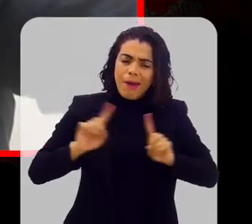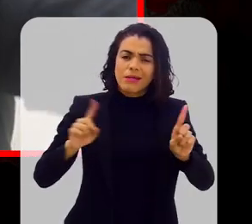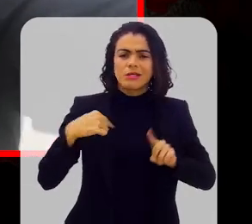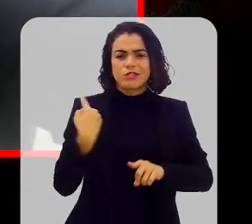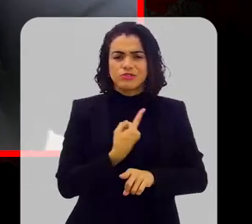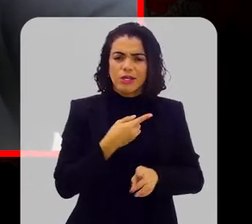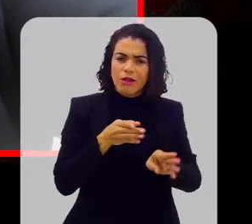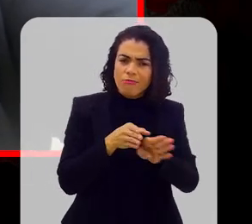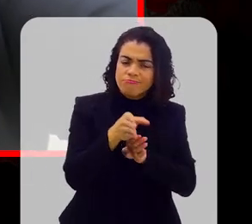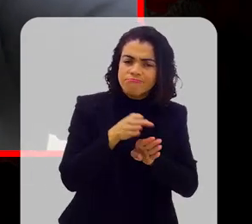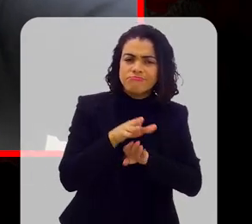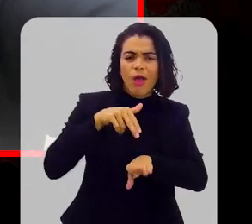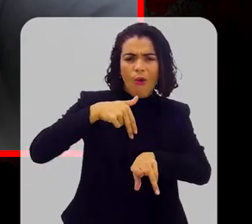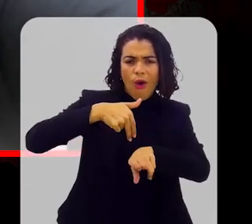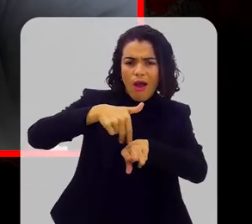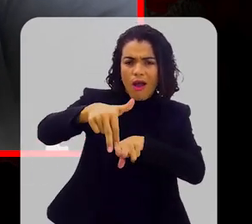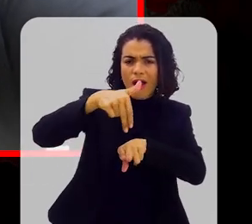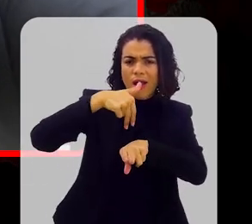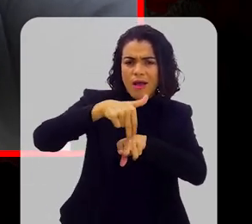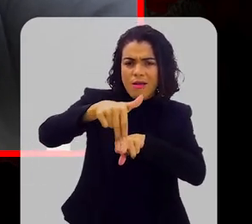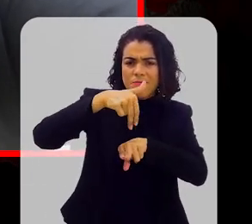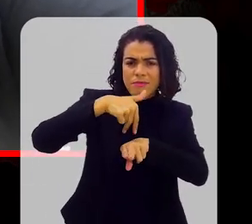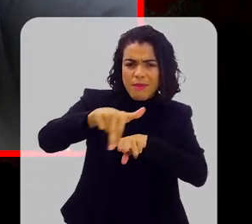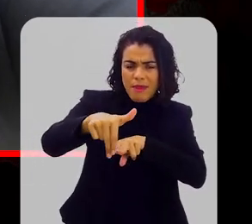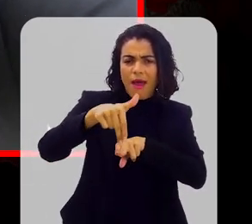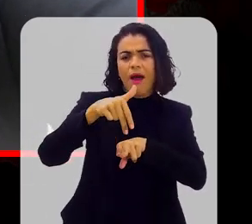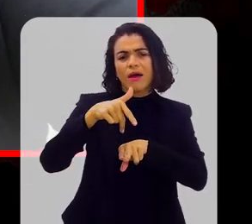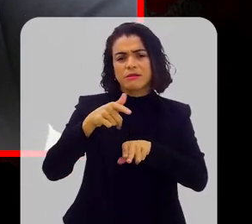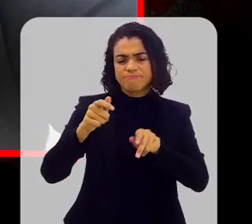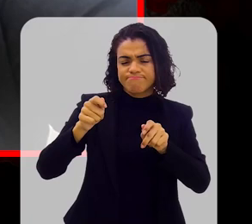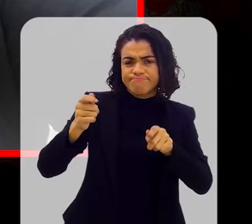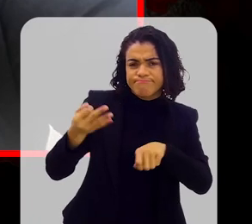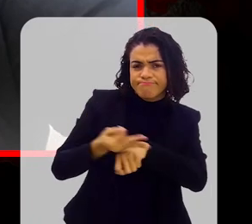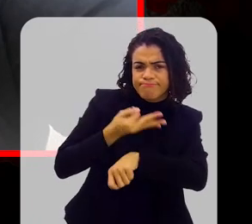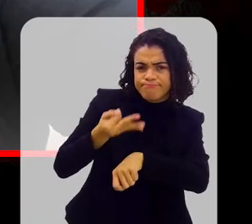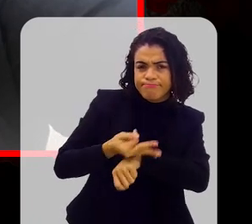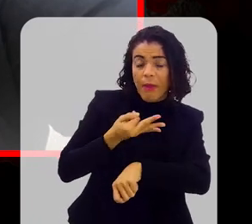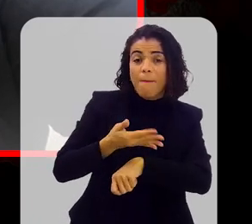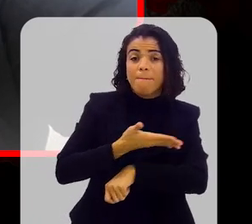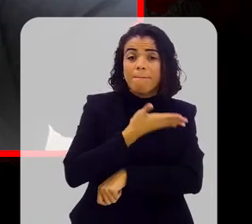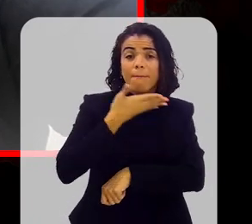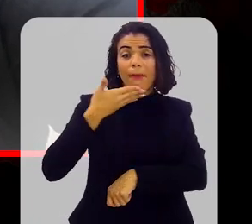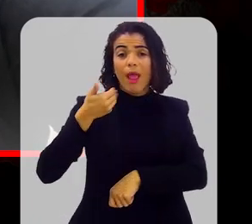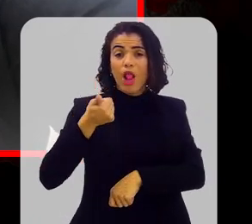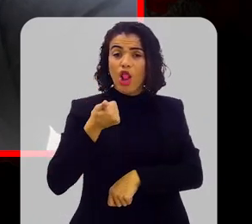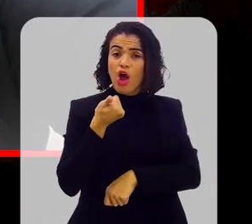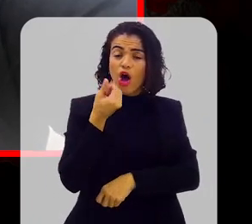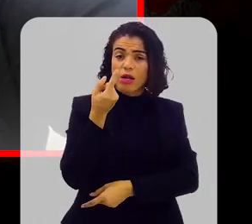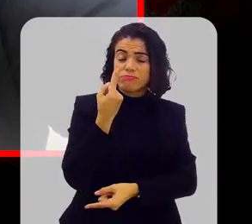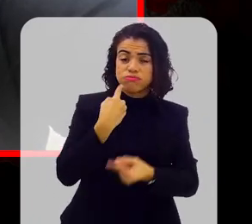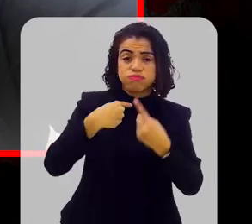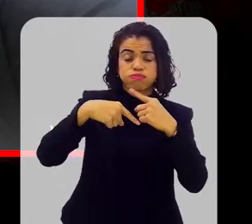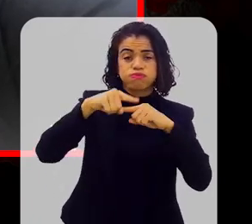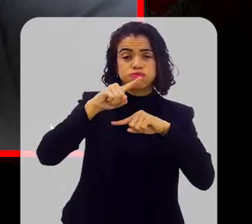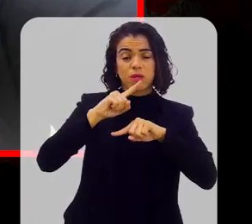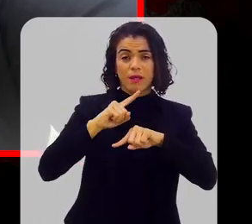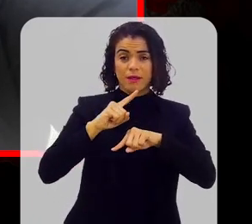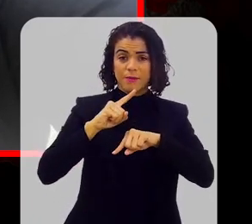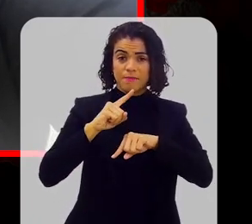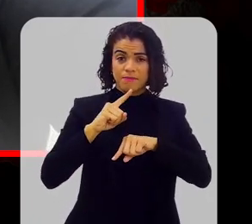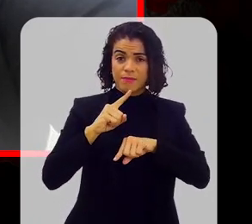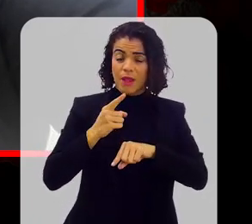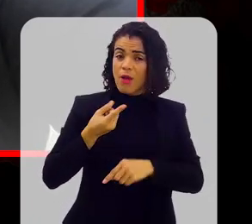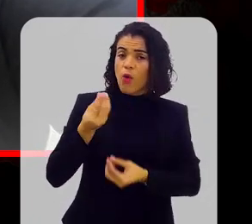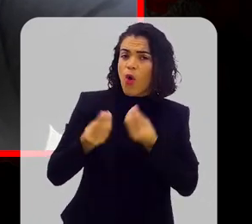doenças a pelo menos fazerem uma caminhada, uma atividade física leve, dentro da sua capacidade, que isso melhora até o prognóstico da doença. Você precisa